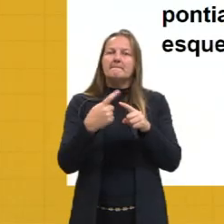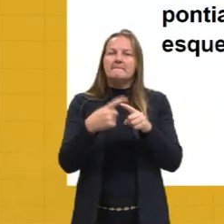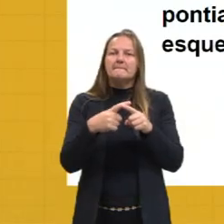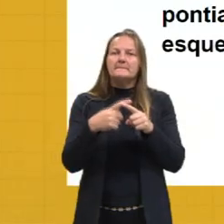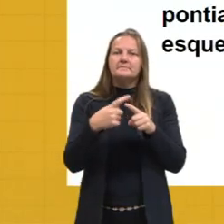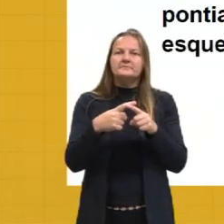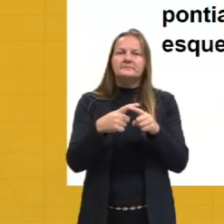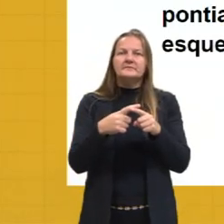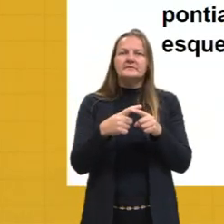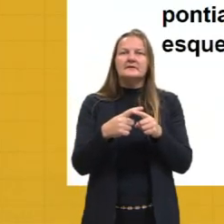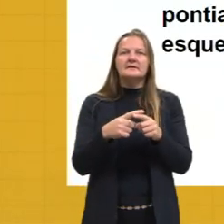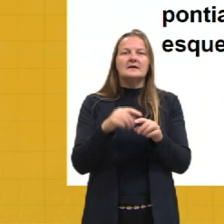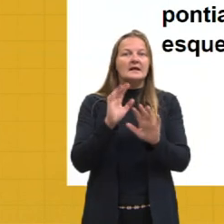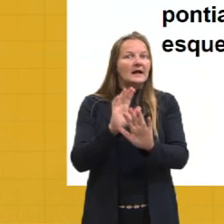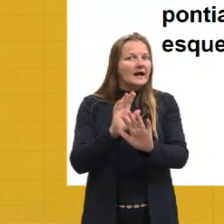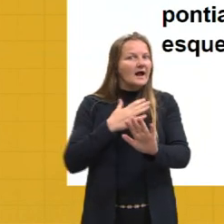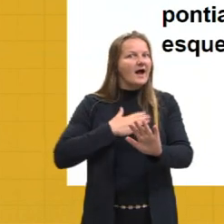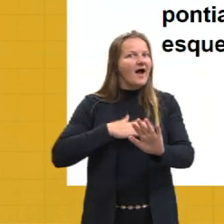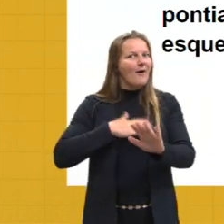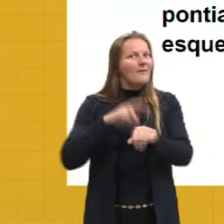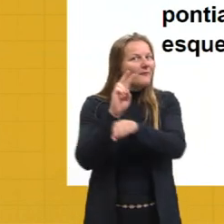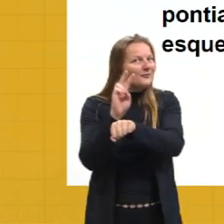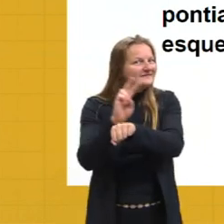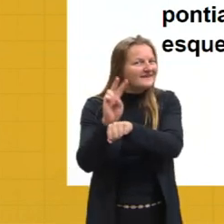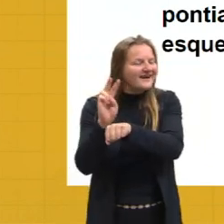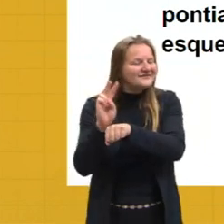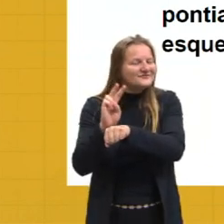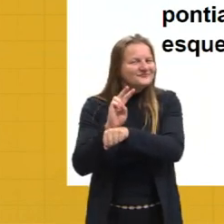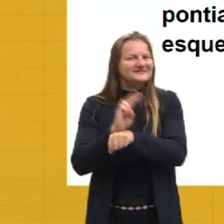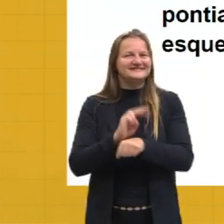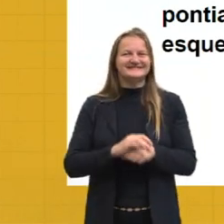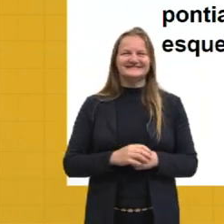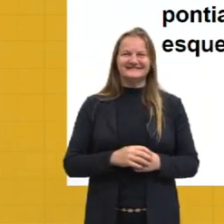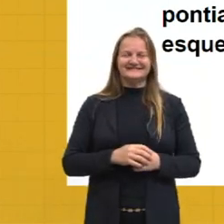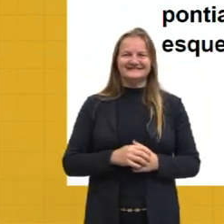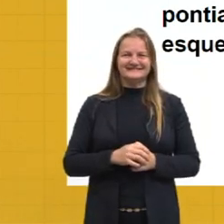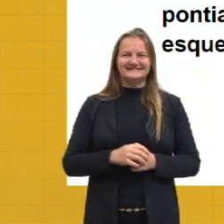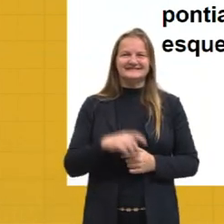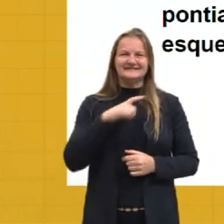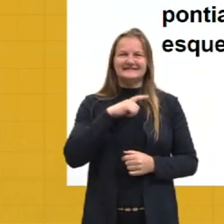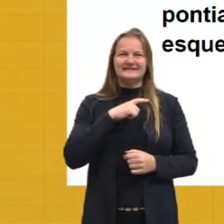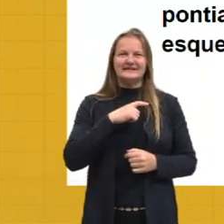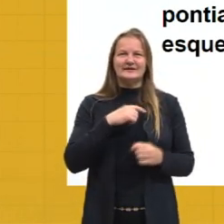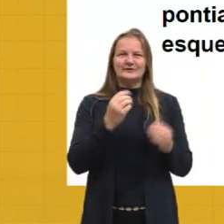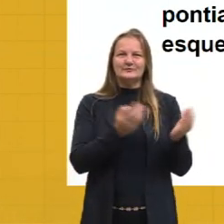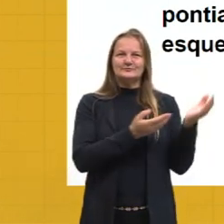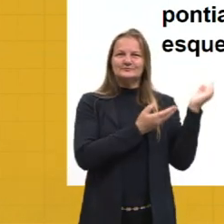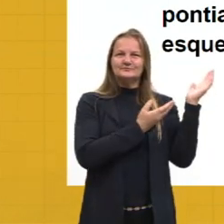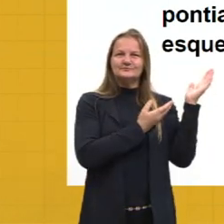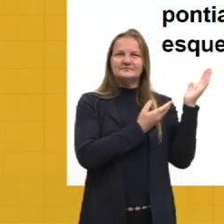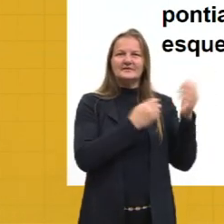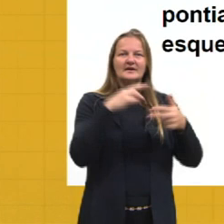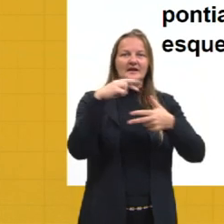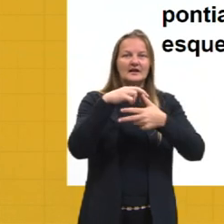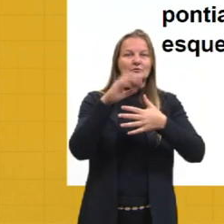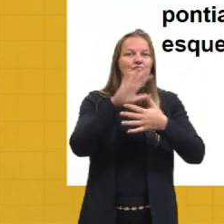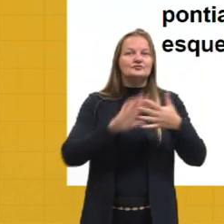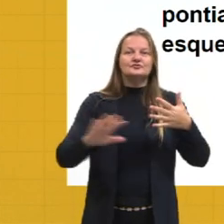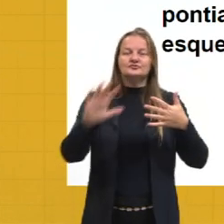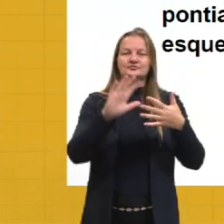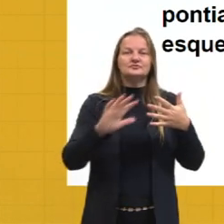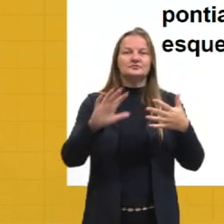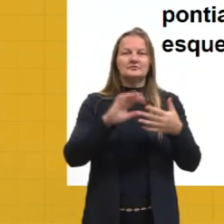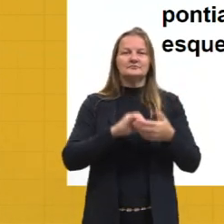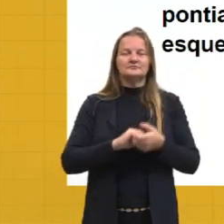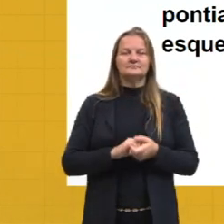esponjas lá, que eu falei para vocês, do reino porífera, até aqui, então, nós vemos o reino animal. São animais, lembrando